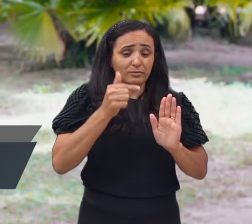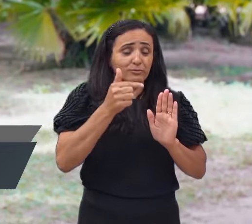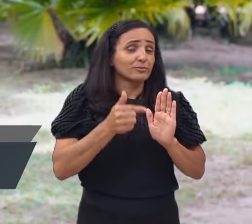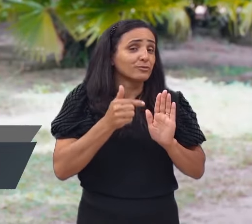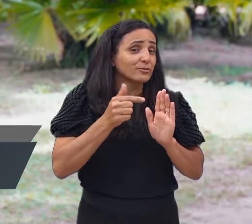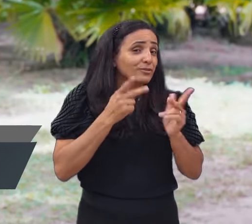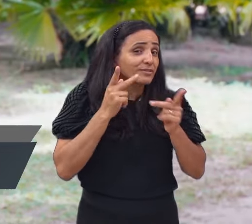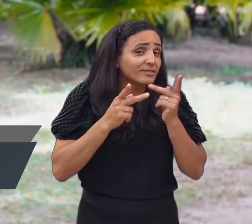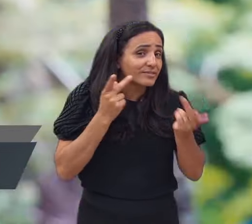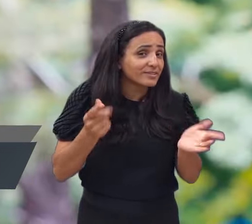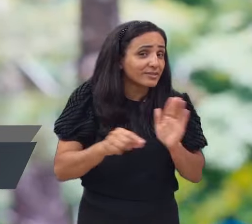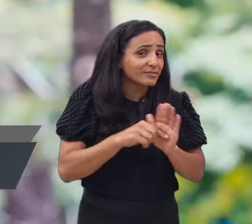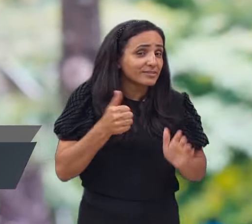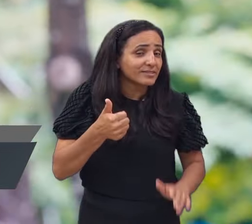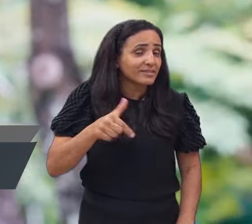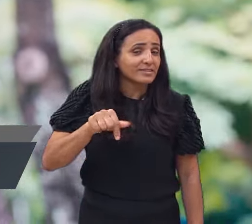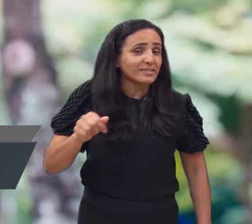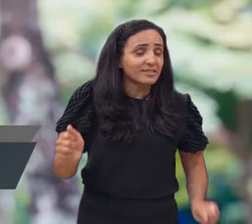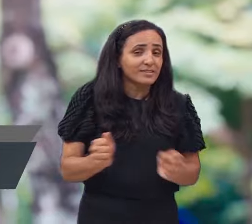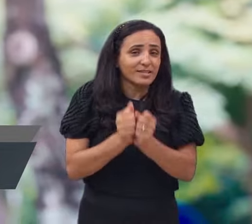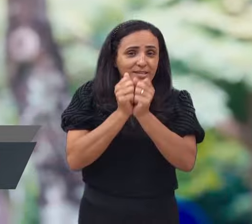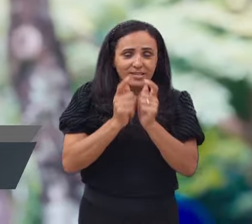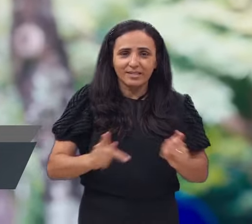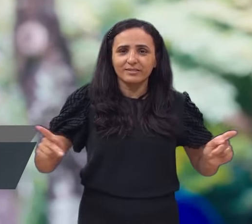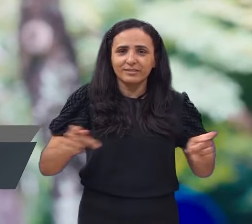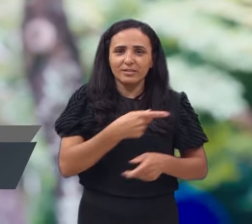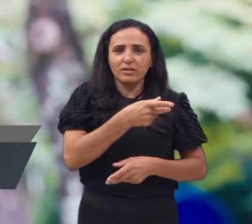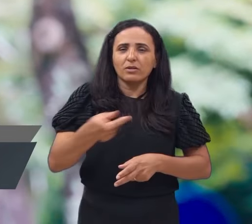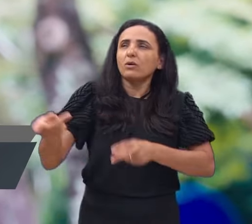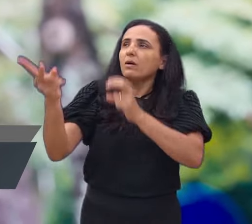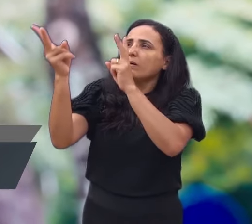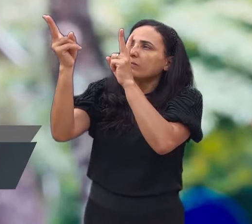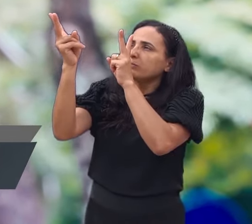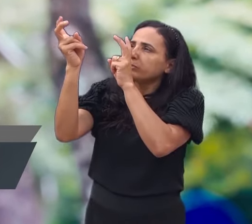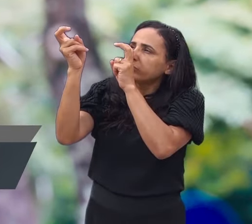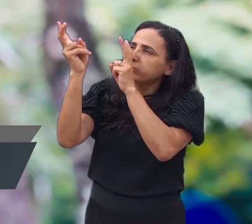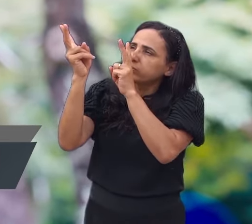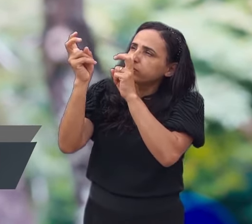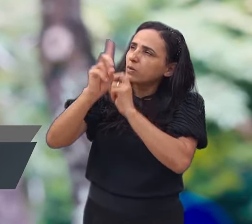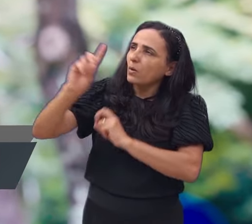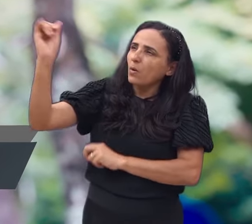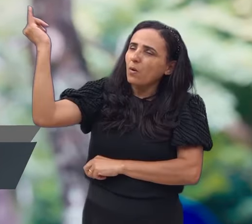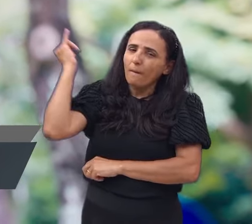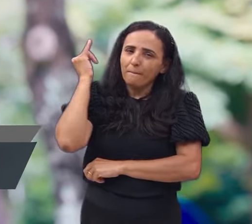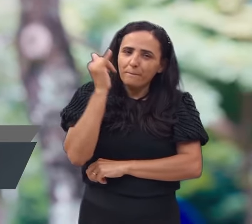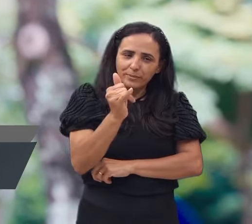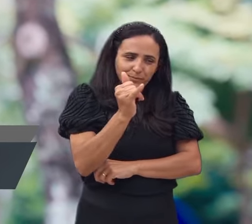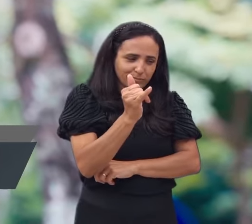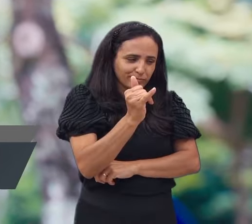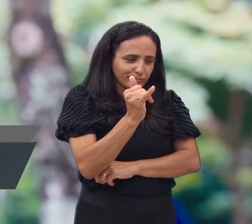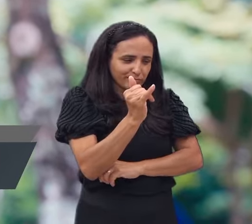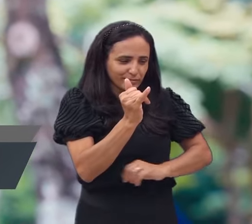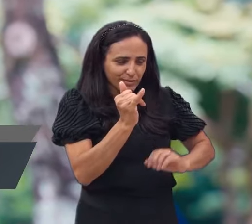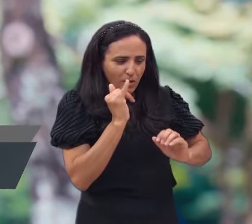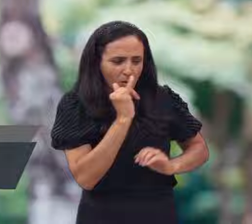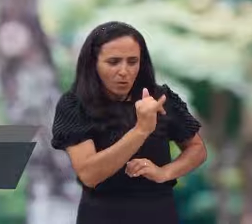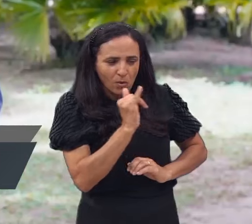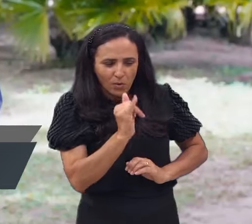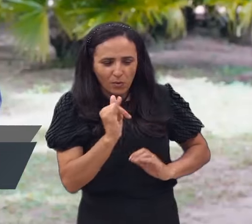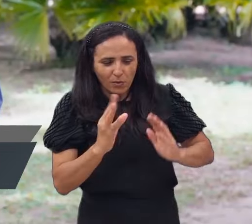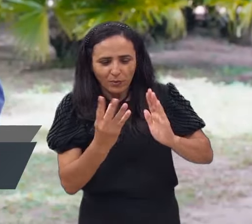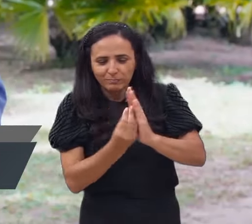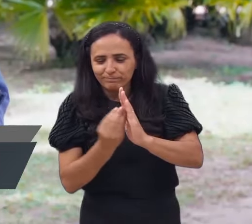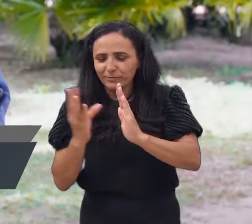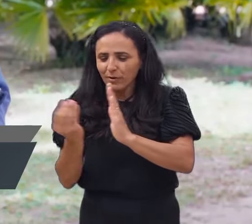2, versículo 17 de Apocalipse, Quem tem ouvidos, ouça o que o Espírito diz às igrejas.